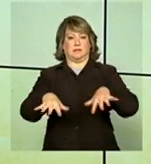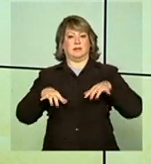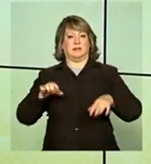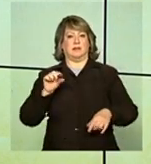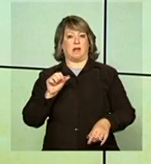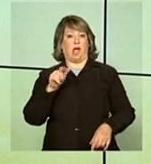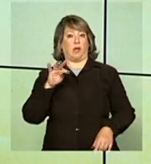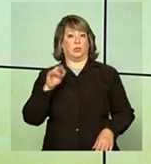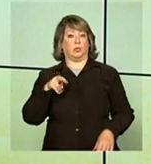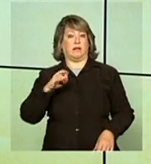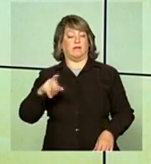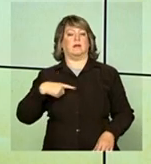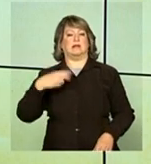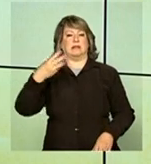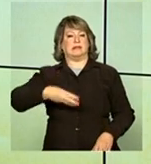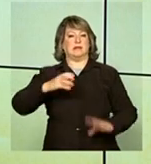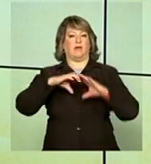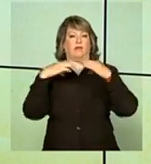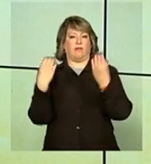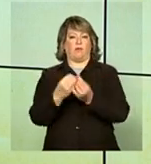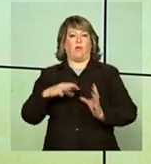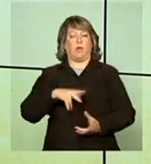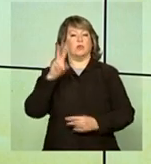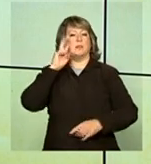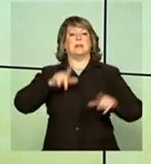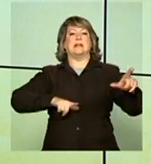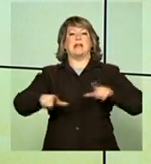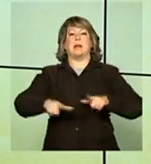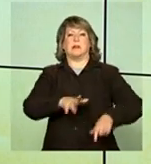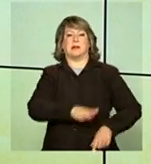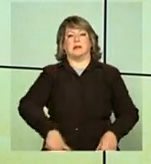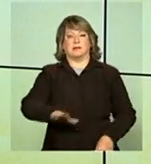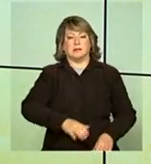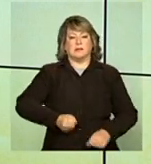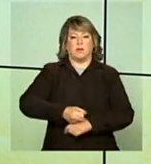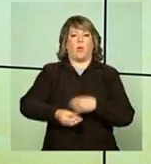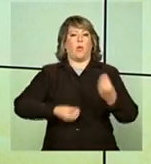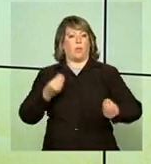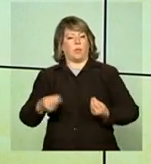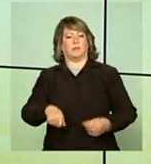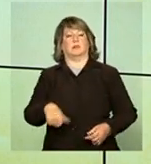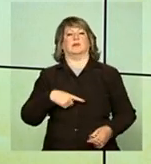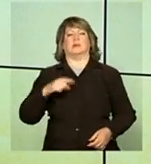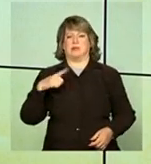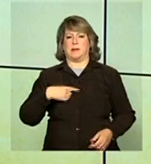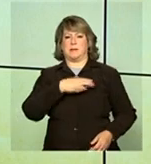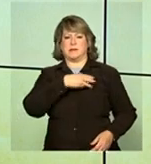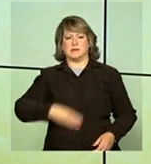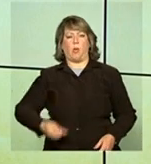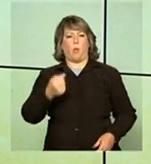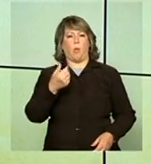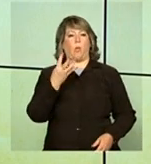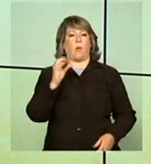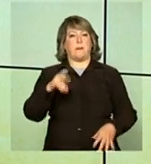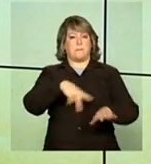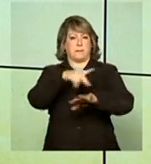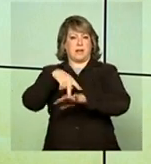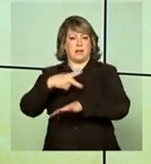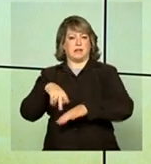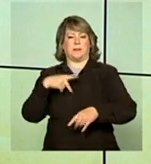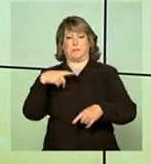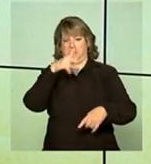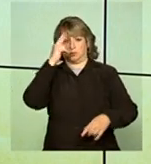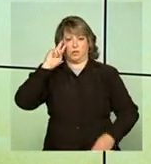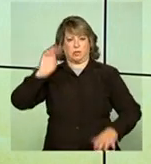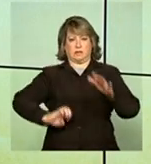terceira conferência global sobre trabalho infantil. Participam da plenária ministros de quase 40 países, empregadores, trabalhadores